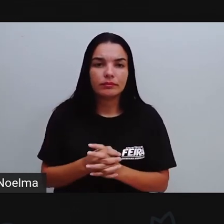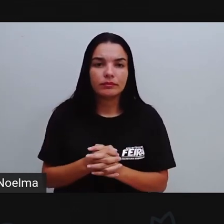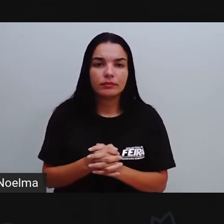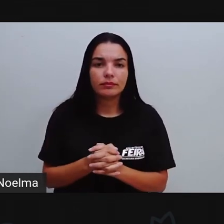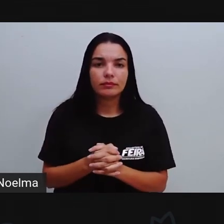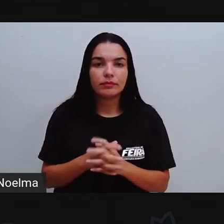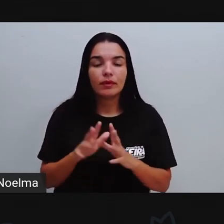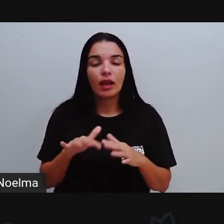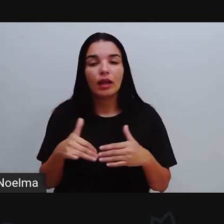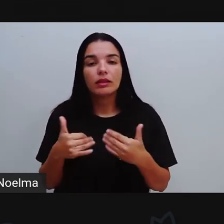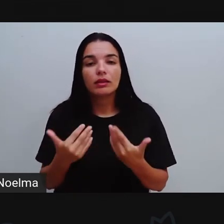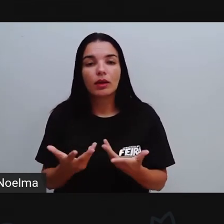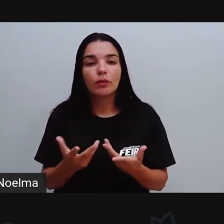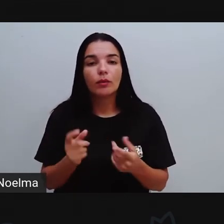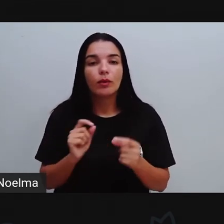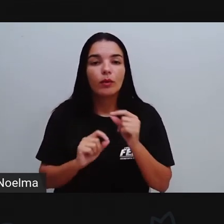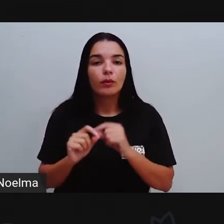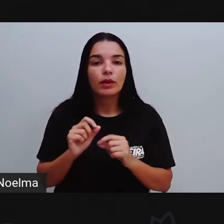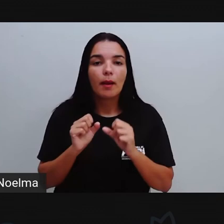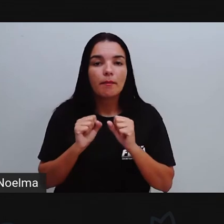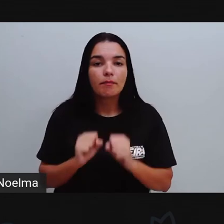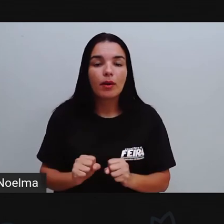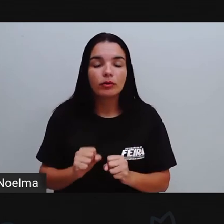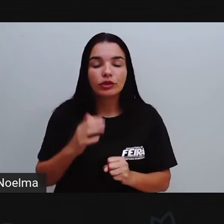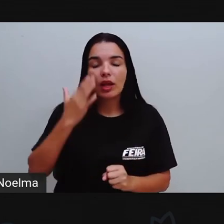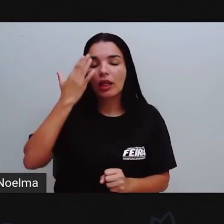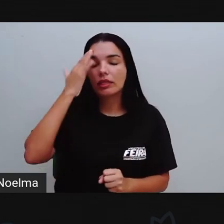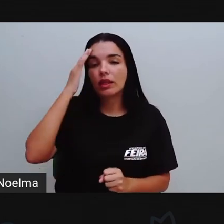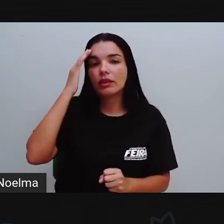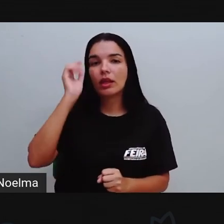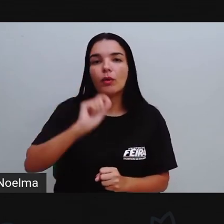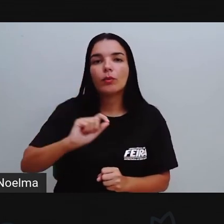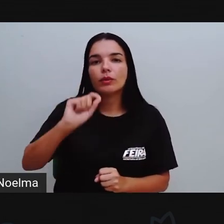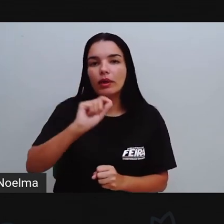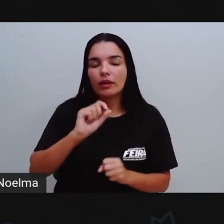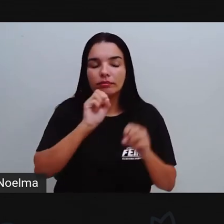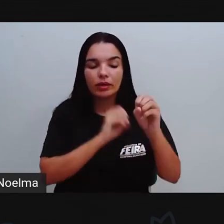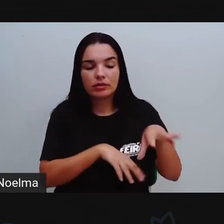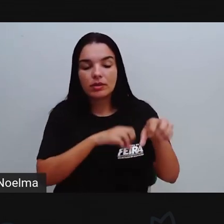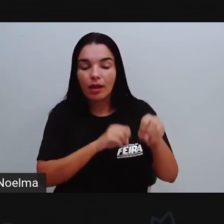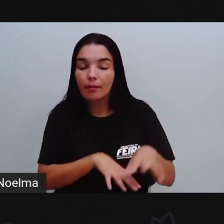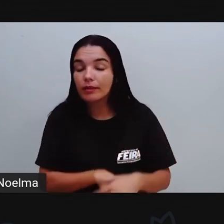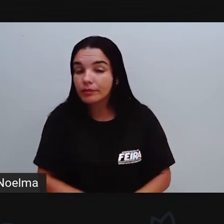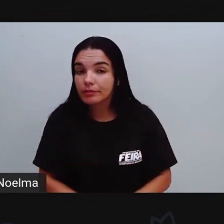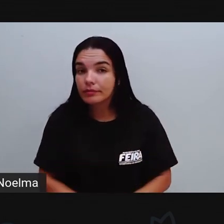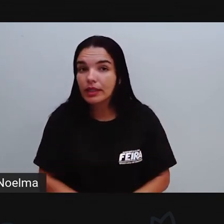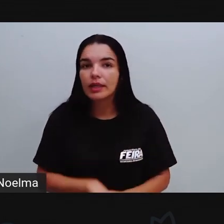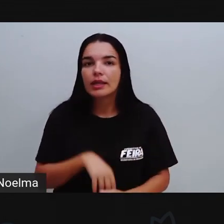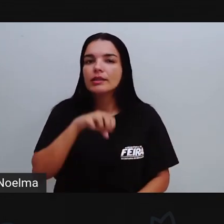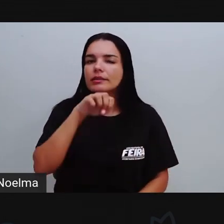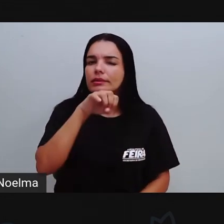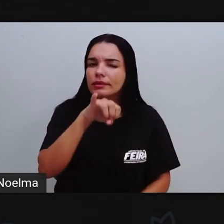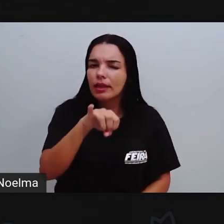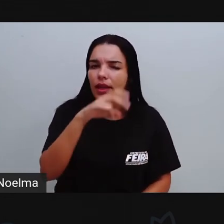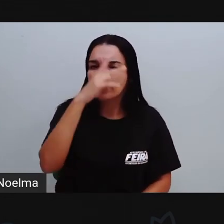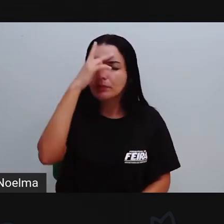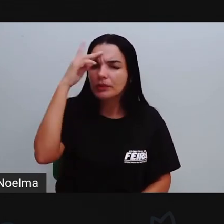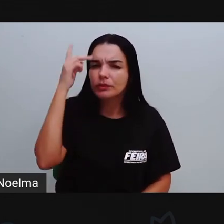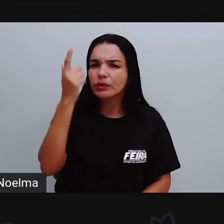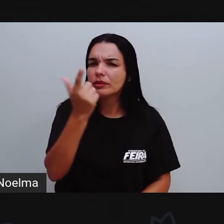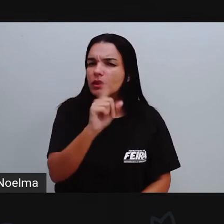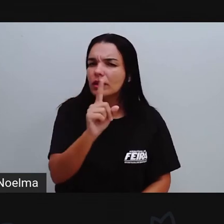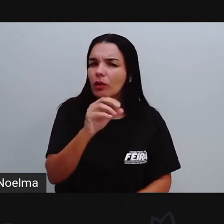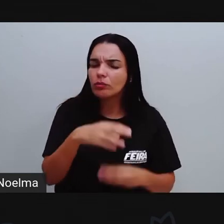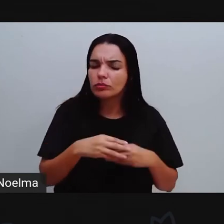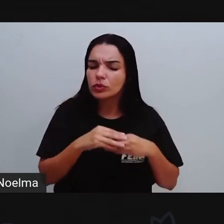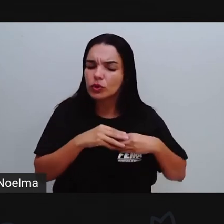E aí, o a gente pode tirar de lição disso, Pró? Se as doações caíram no segundo ano, se as pessoas não estão doando